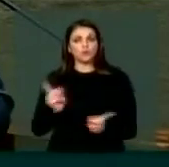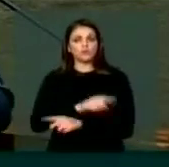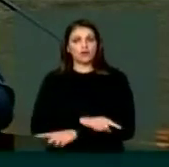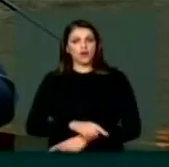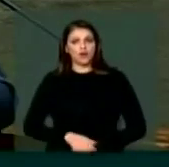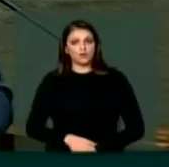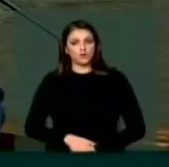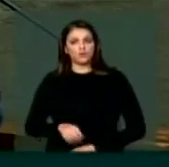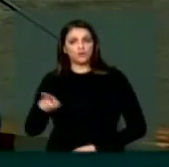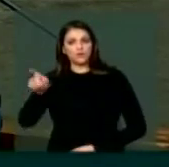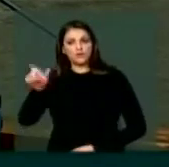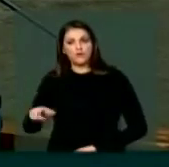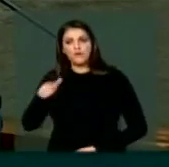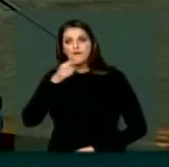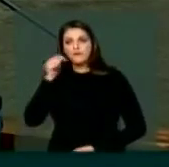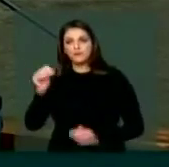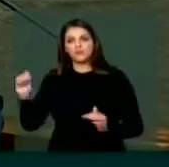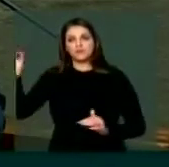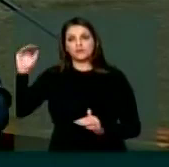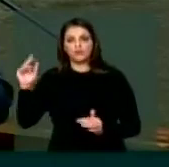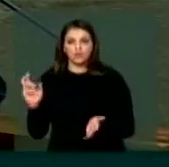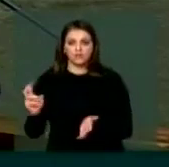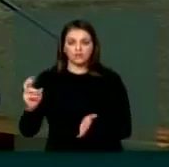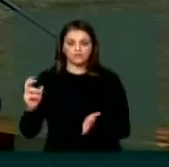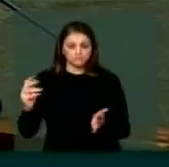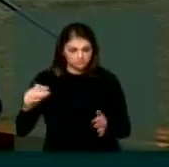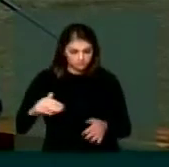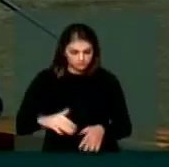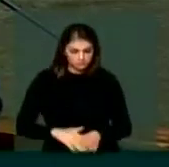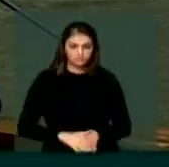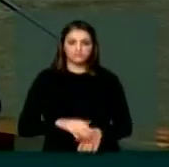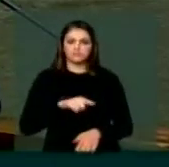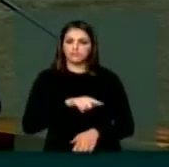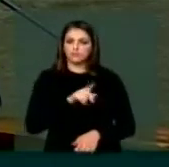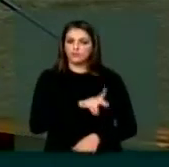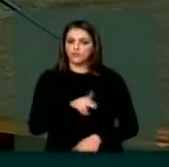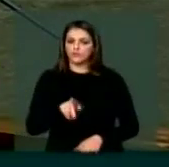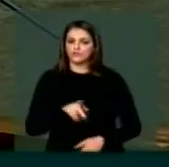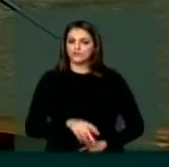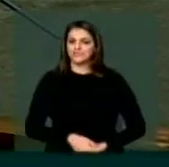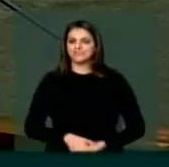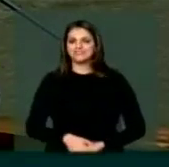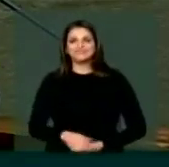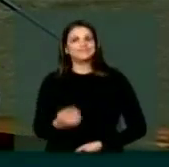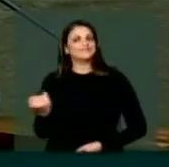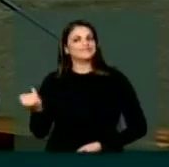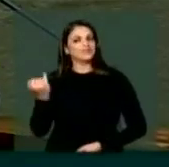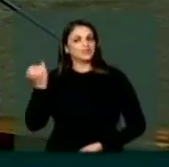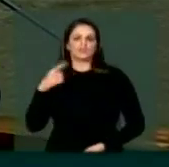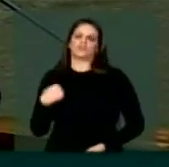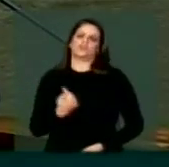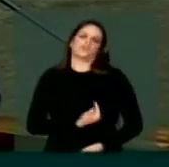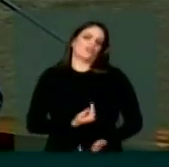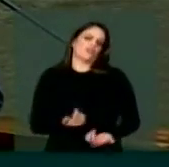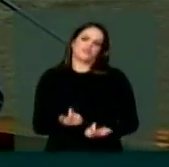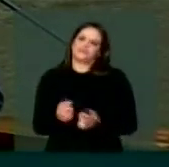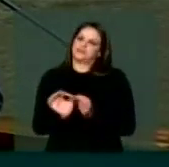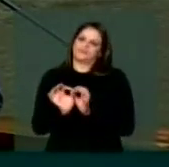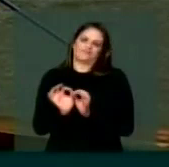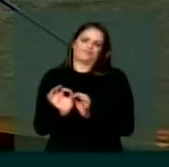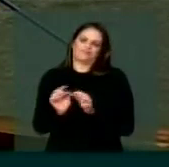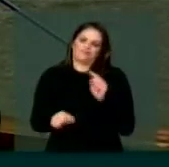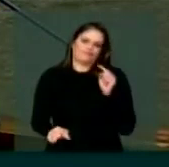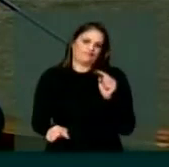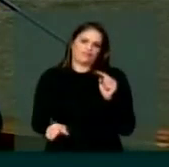é que faz aquele gesto de reverência. Isso é um simbolismo muito bacana. Não chegamos a tanto. Às vezes, o